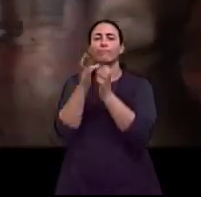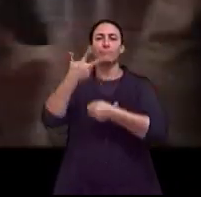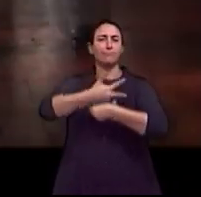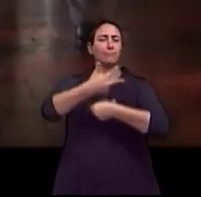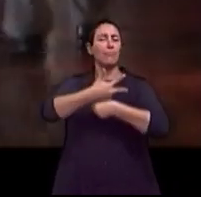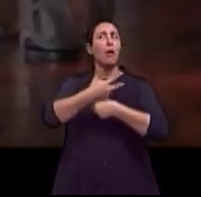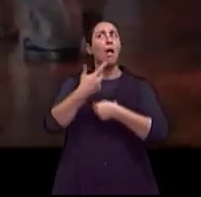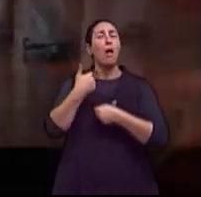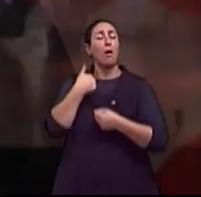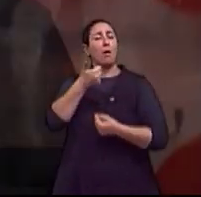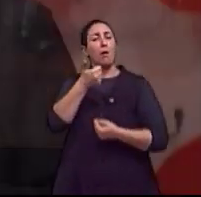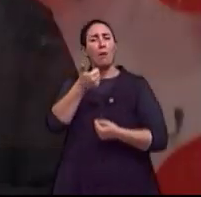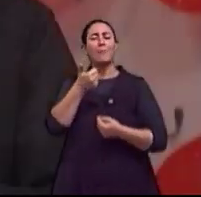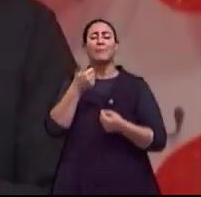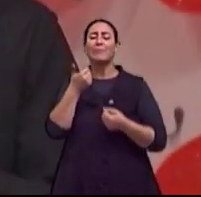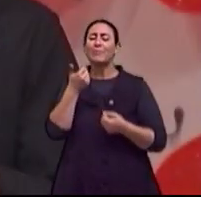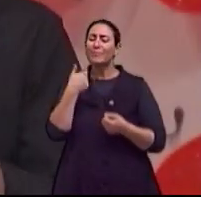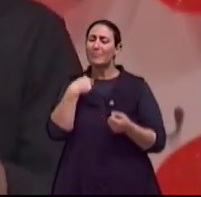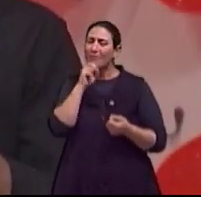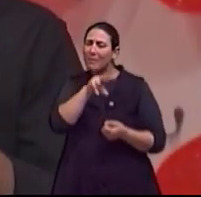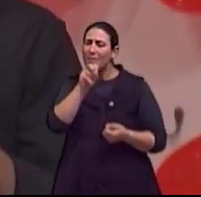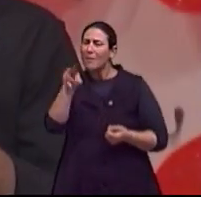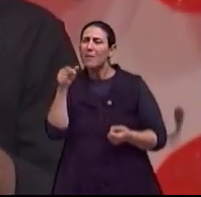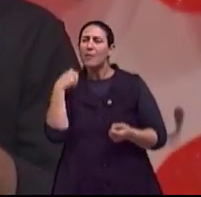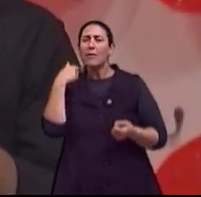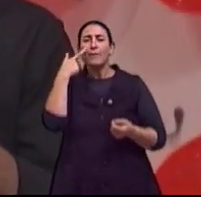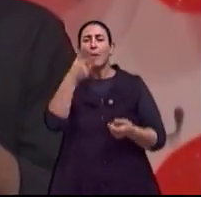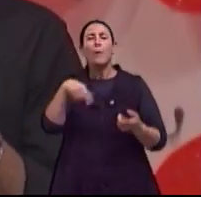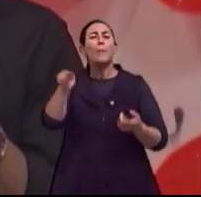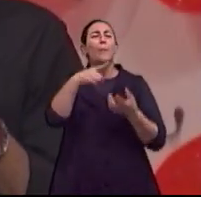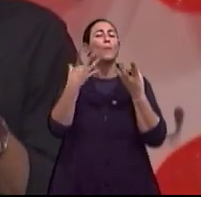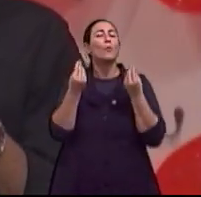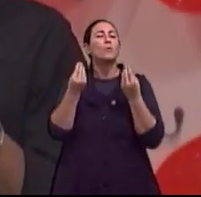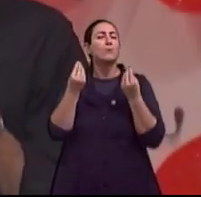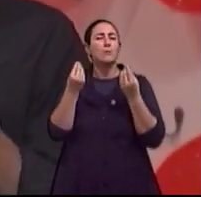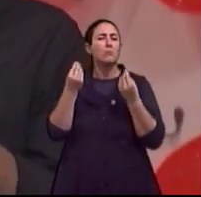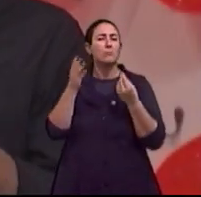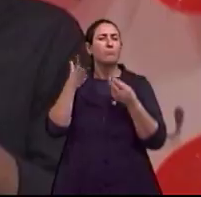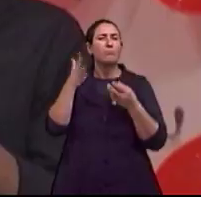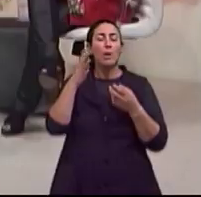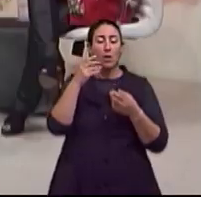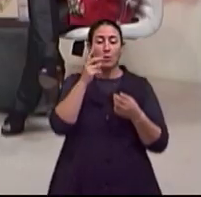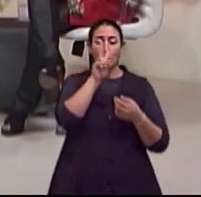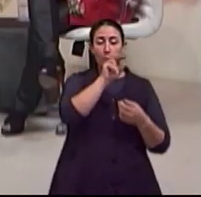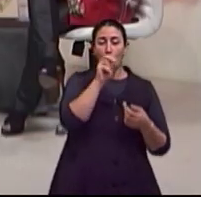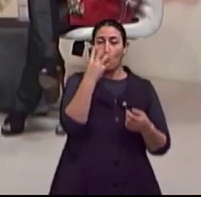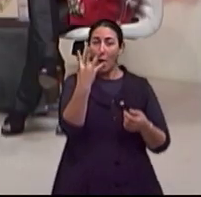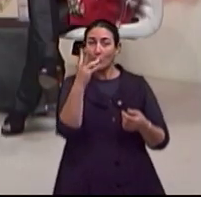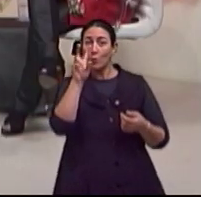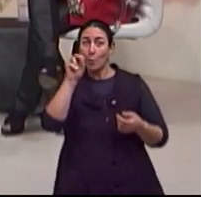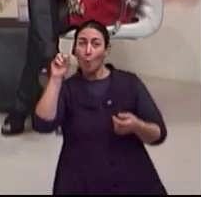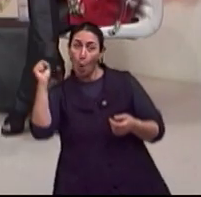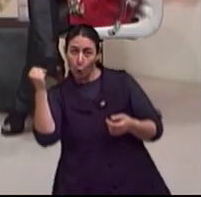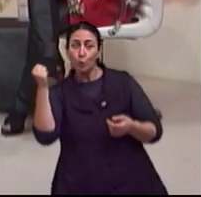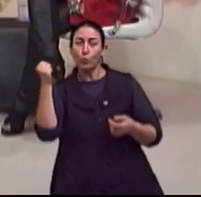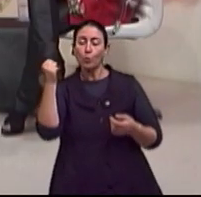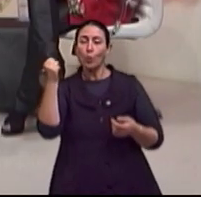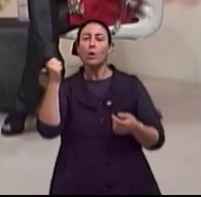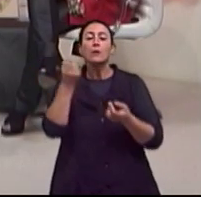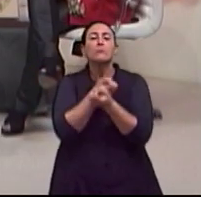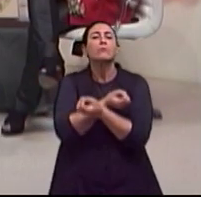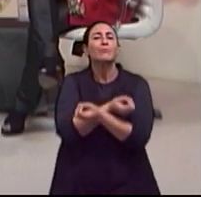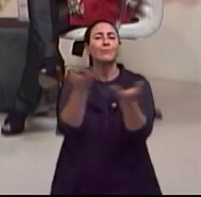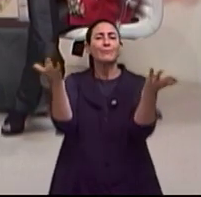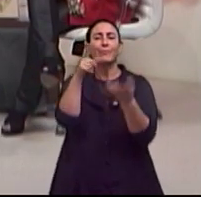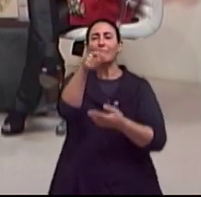Acredito que, depois do Viagra, esta época de 2004 a 2008 foi muito importante, porque renovou um pouco o conceito de terceira